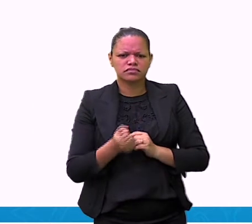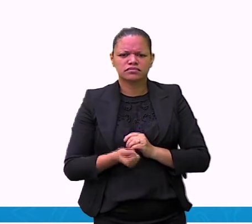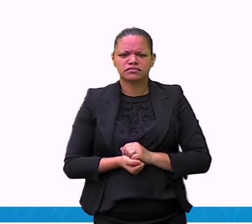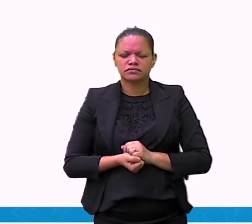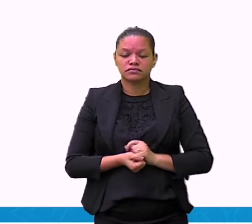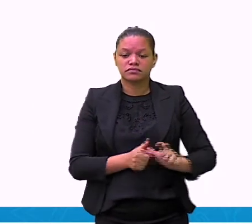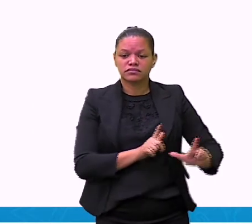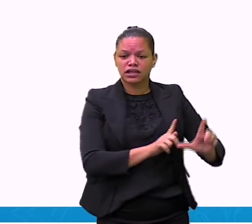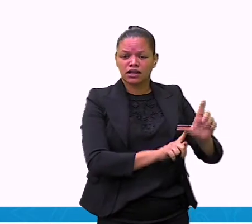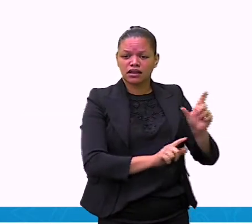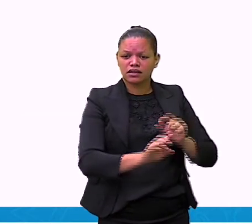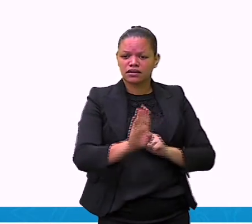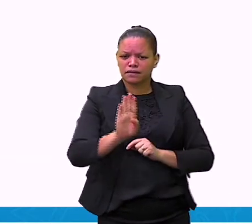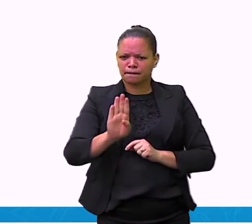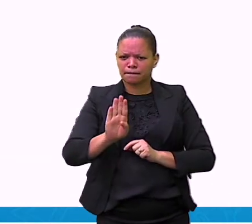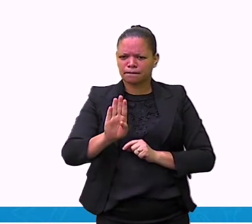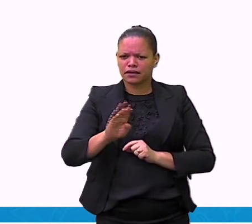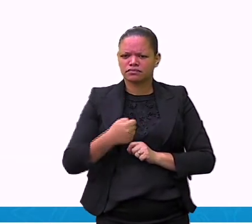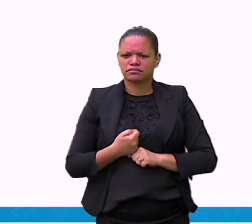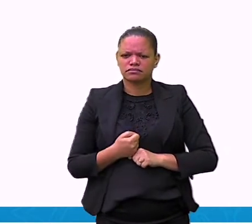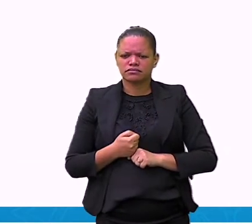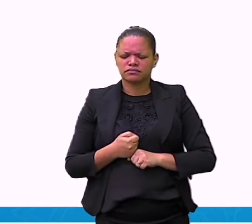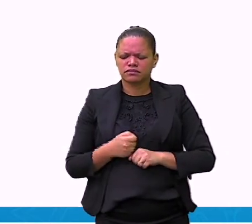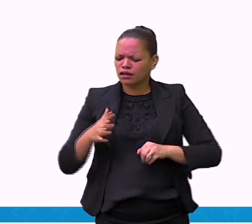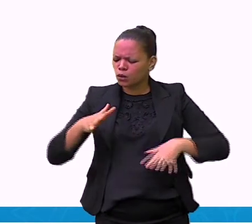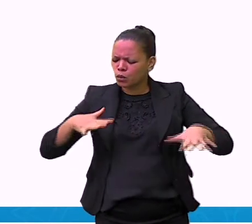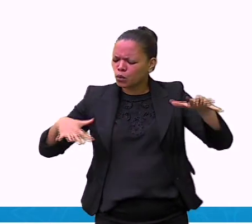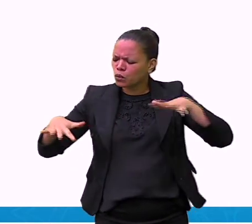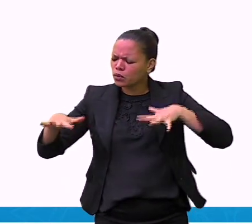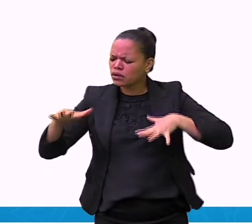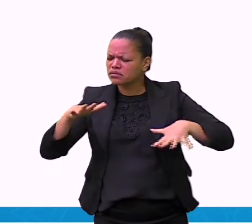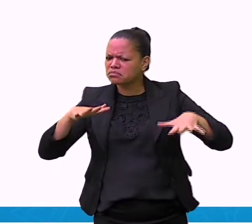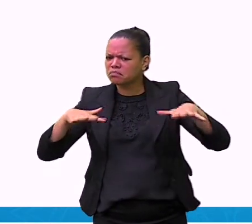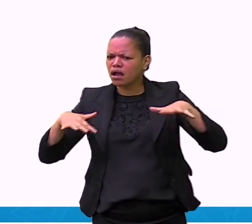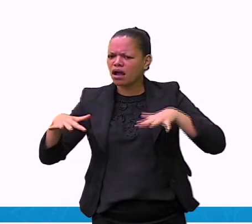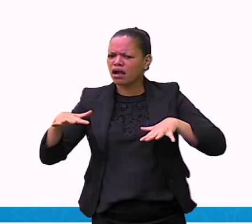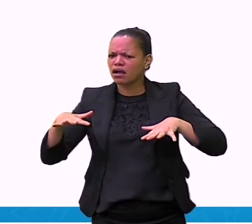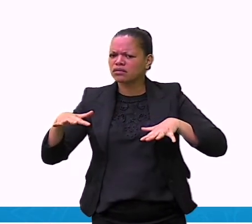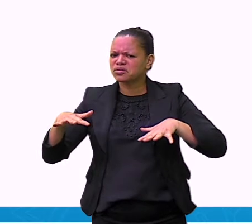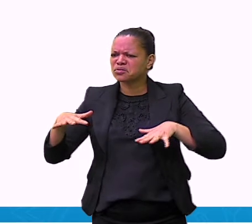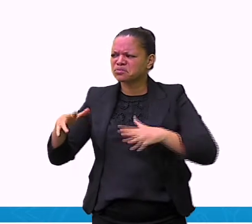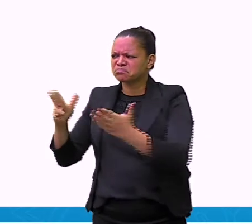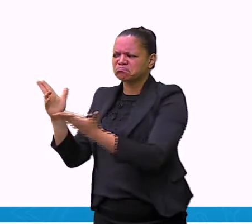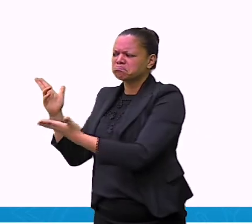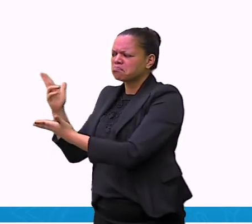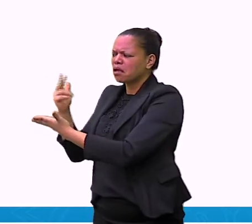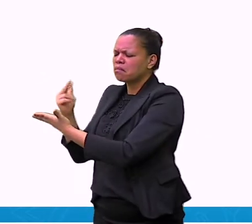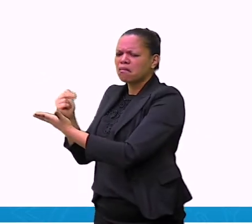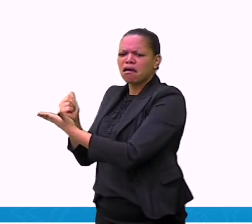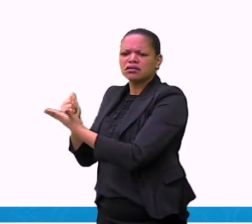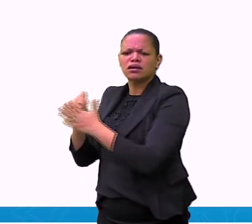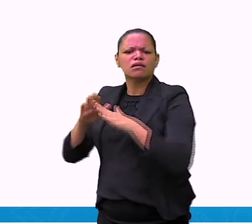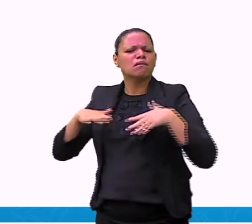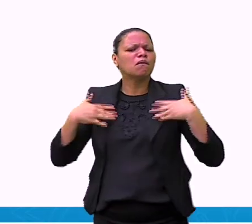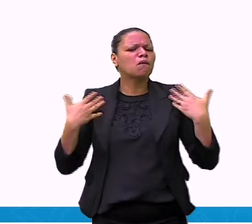Em qual espaço está acontecendo essa cena? Uma floresta?